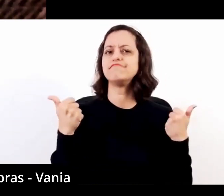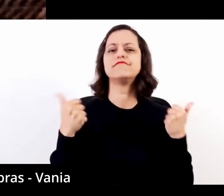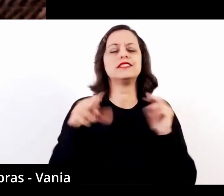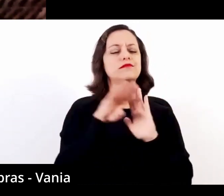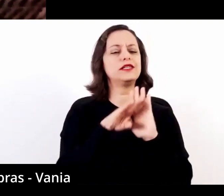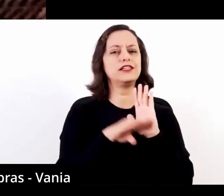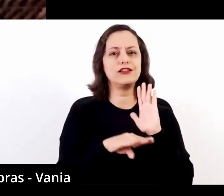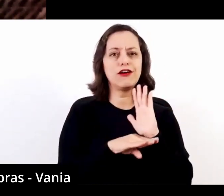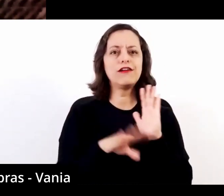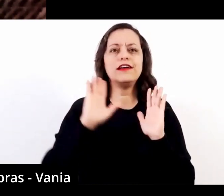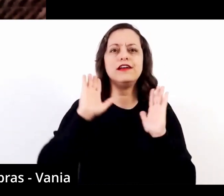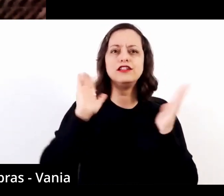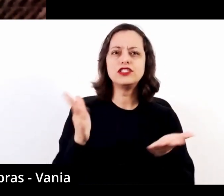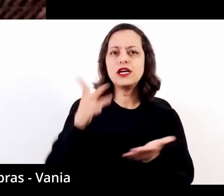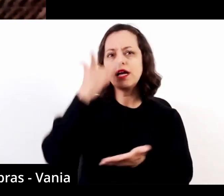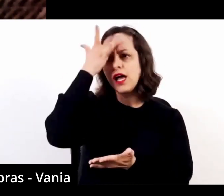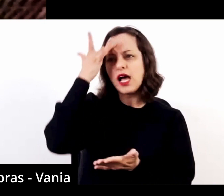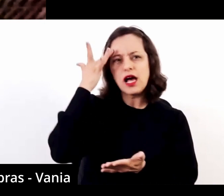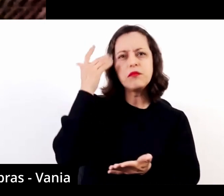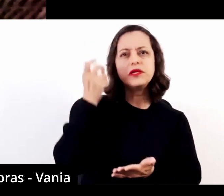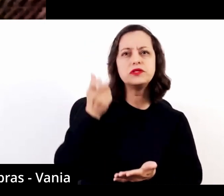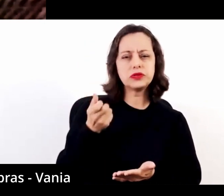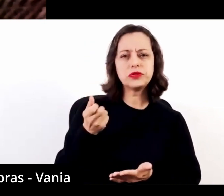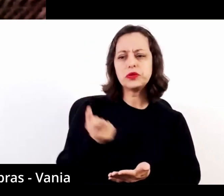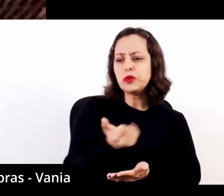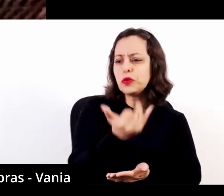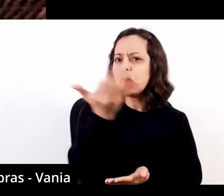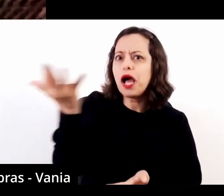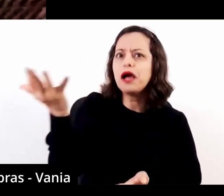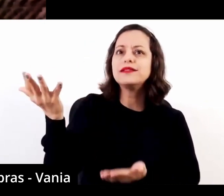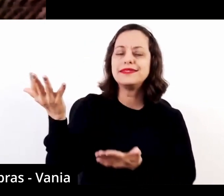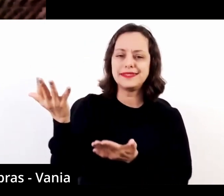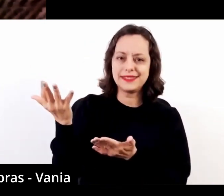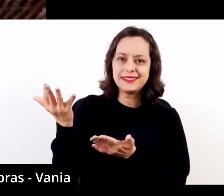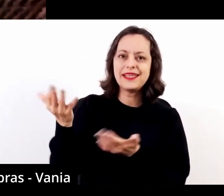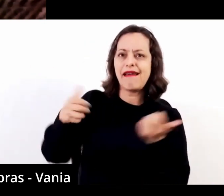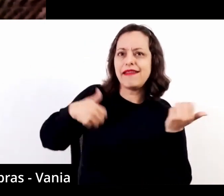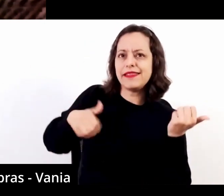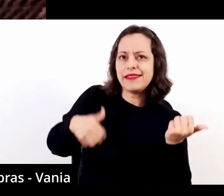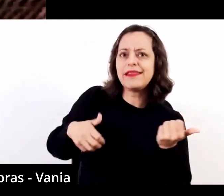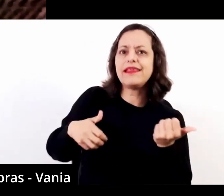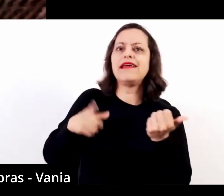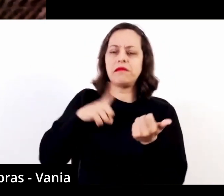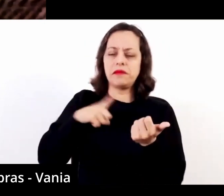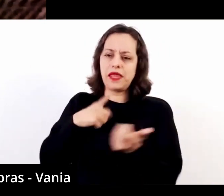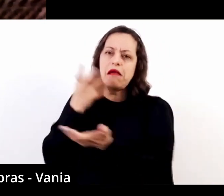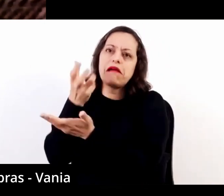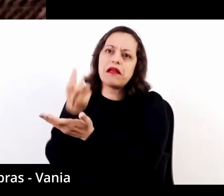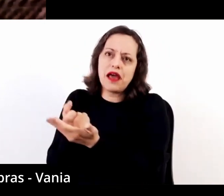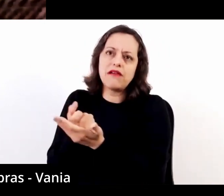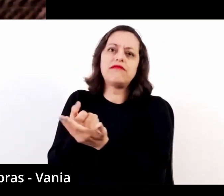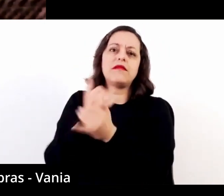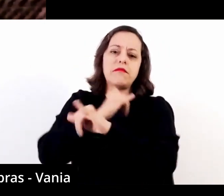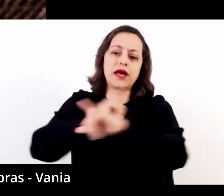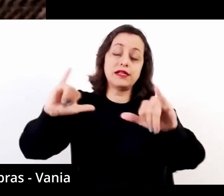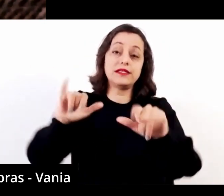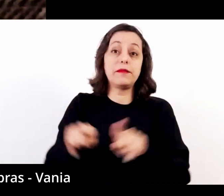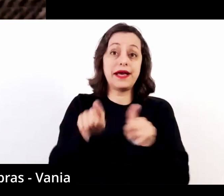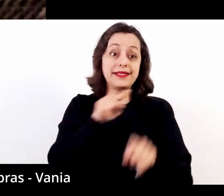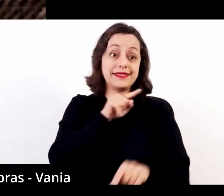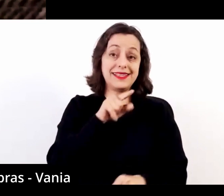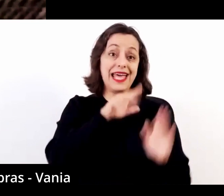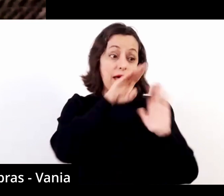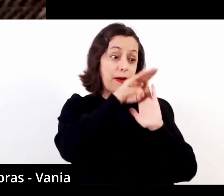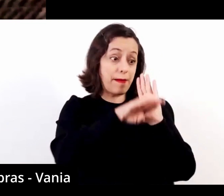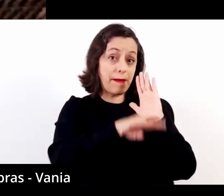sendo gravadas e tocadas pelos grandes intérpretes atuais do violão, mas esse